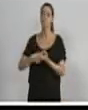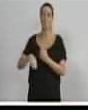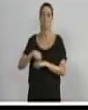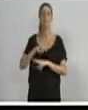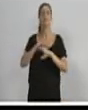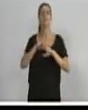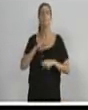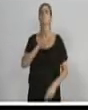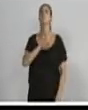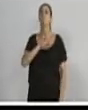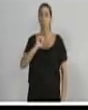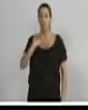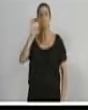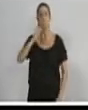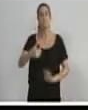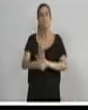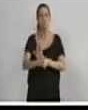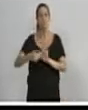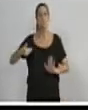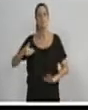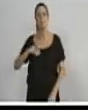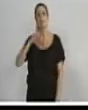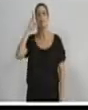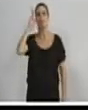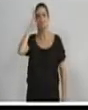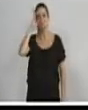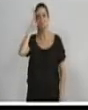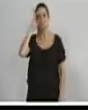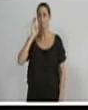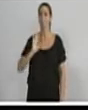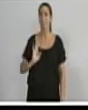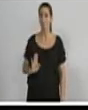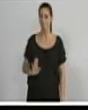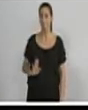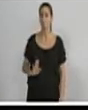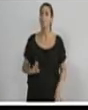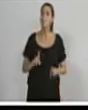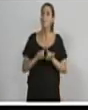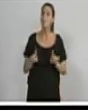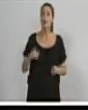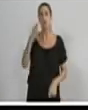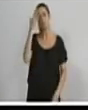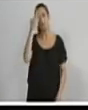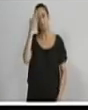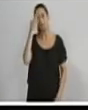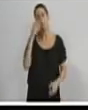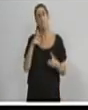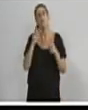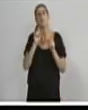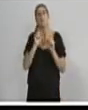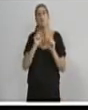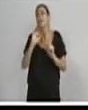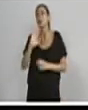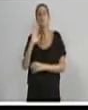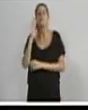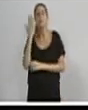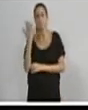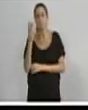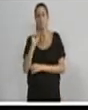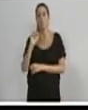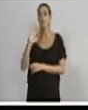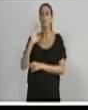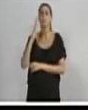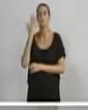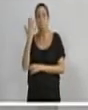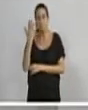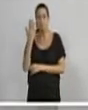impeachment vai acontecer. Com as palavras ou sem as palavras. Mas sabe aonde eles desaprovam, vereadores? Sabe aonde eles